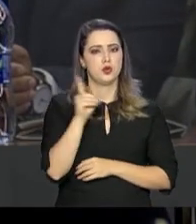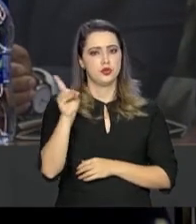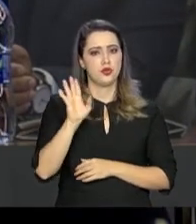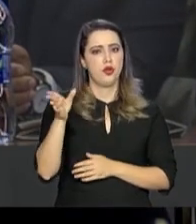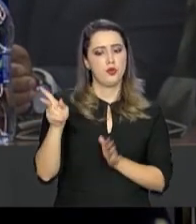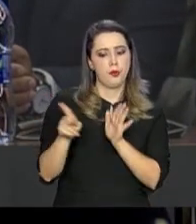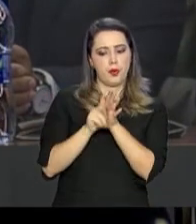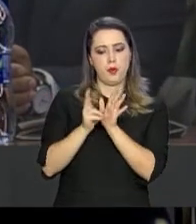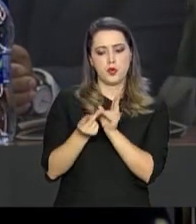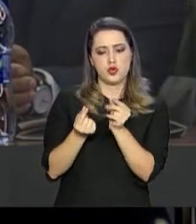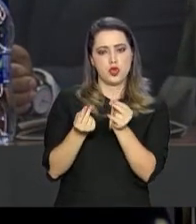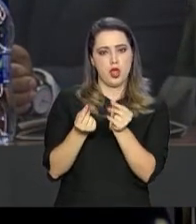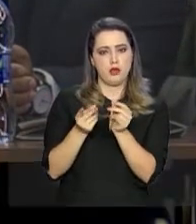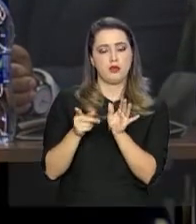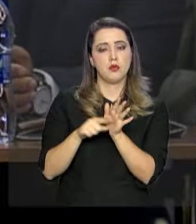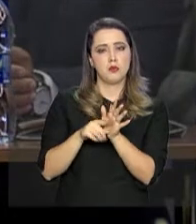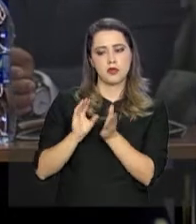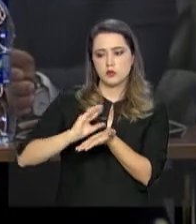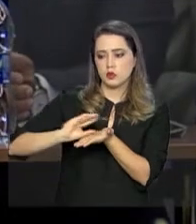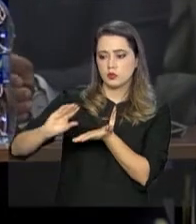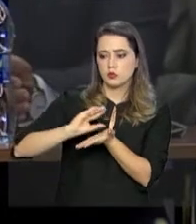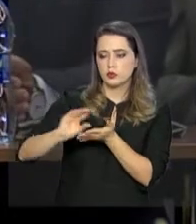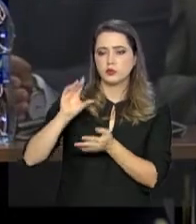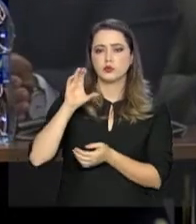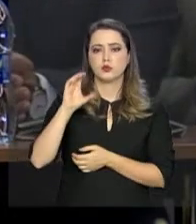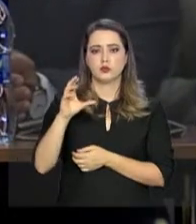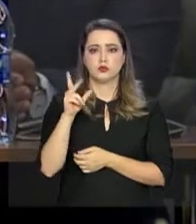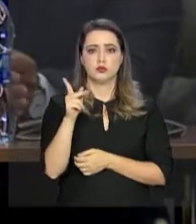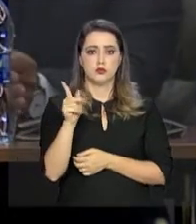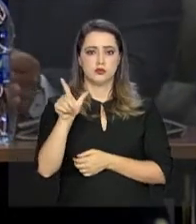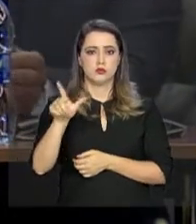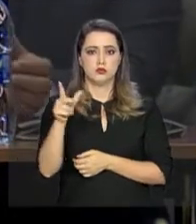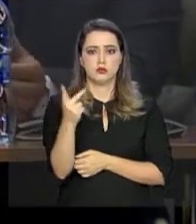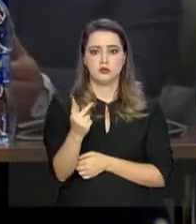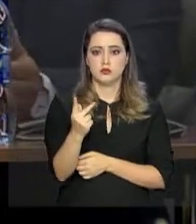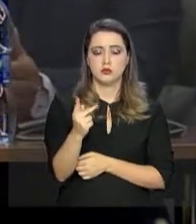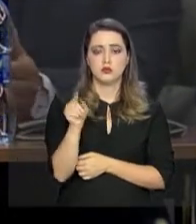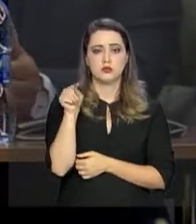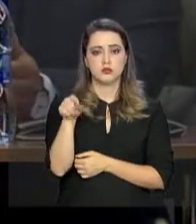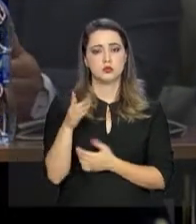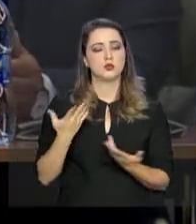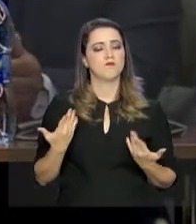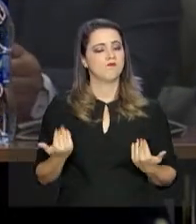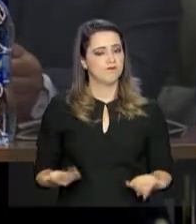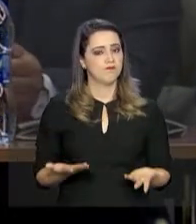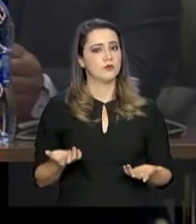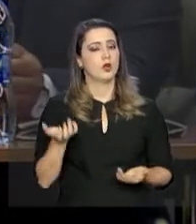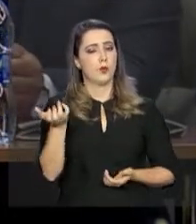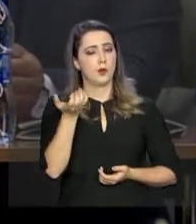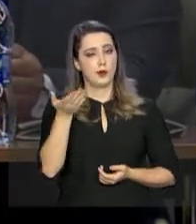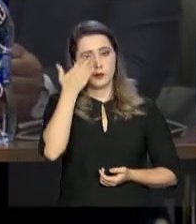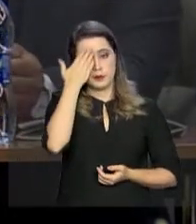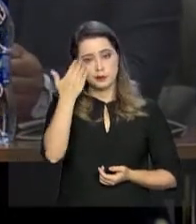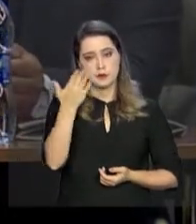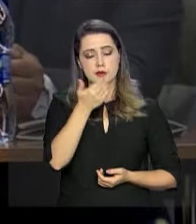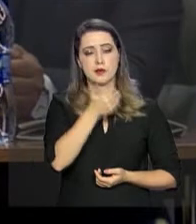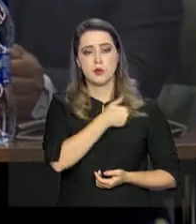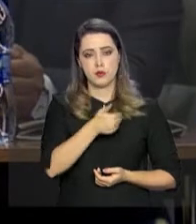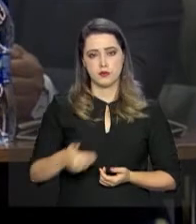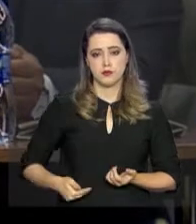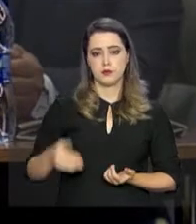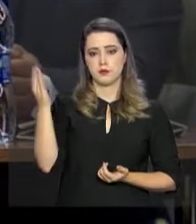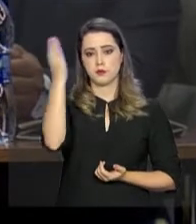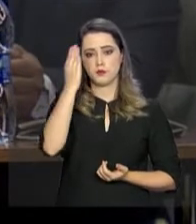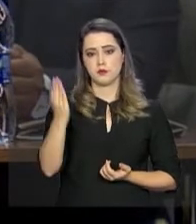FAO para aplicação nos países da CPLP. A esse respeito, gostaria de agradecer o governo brasileiro,